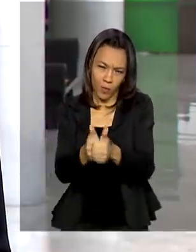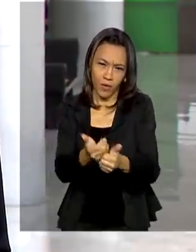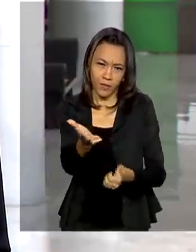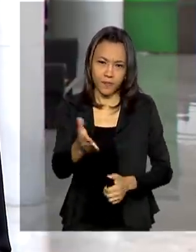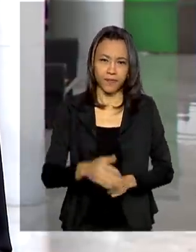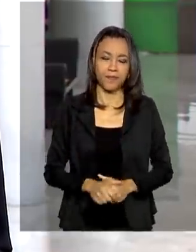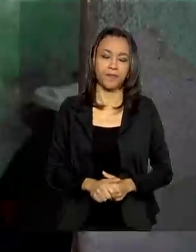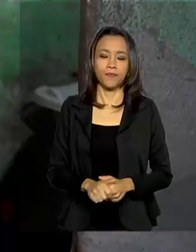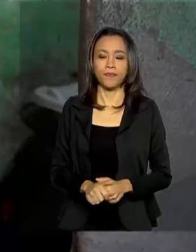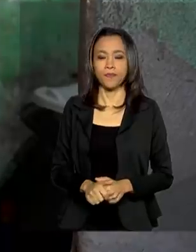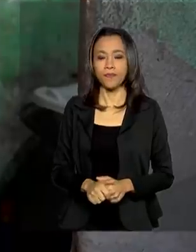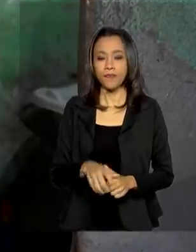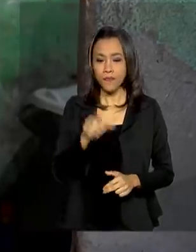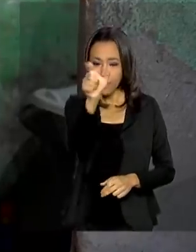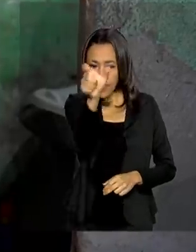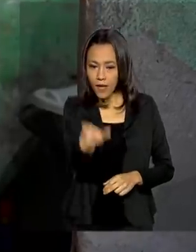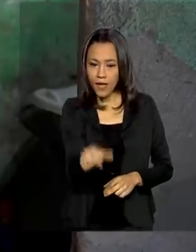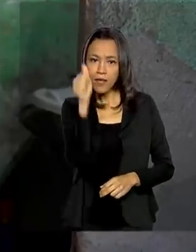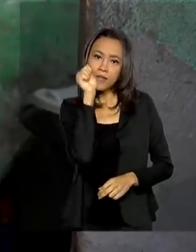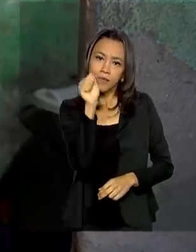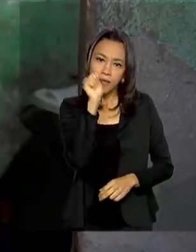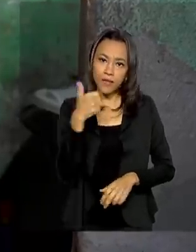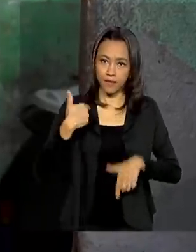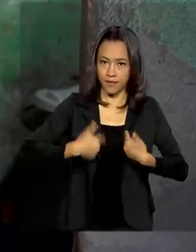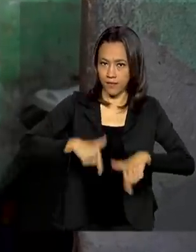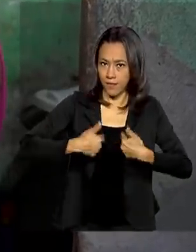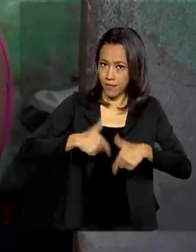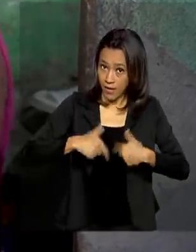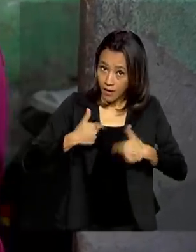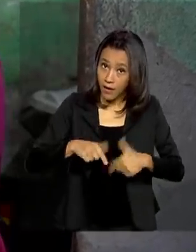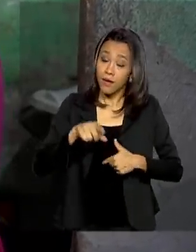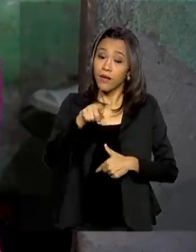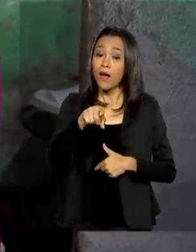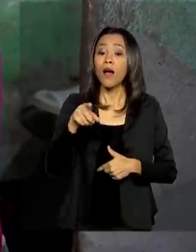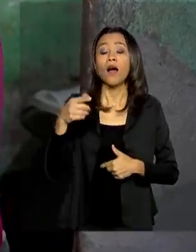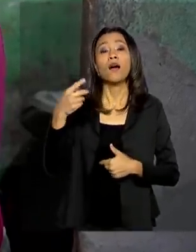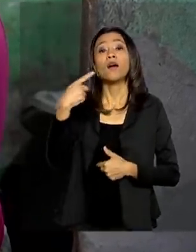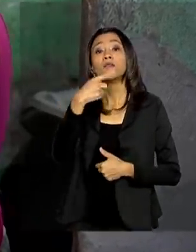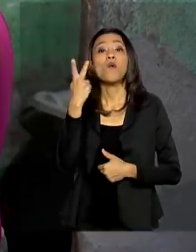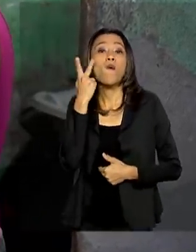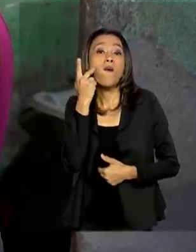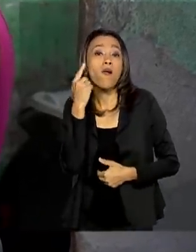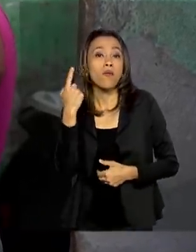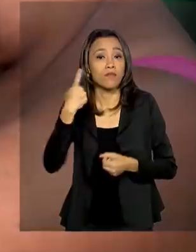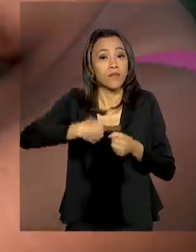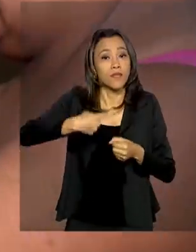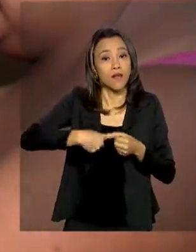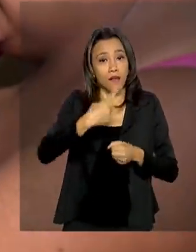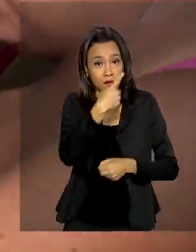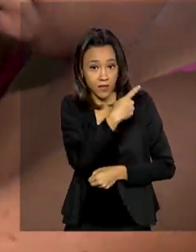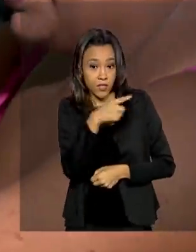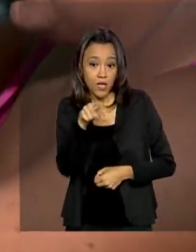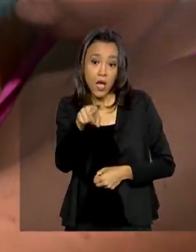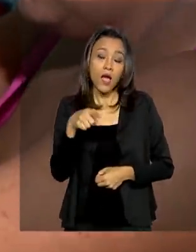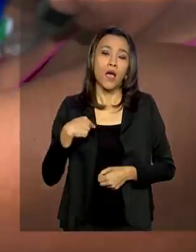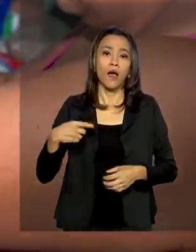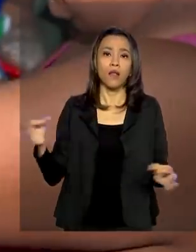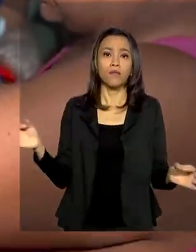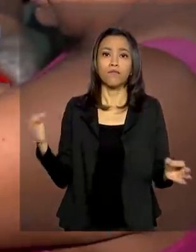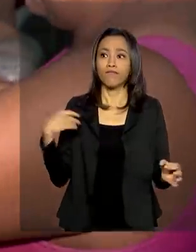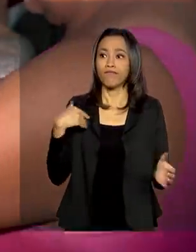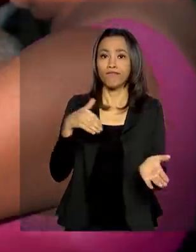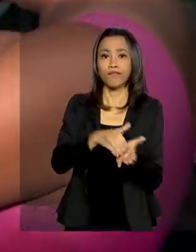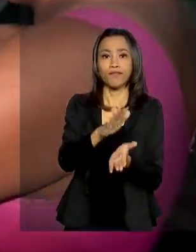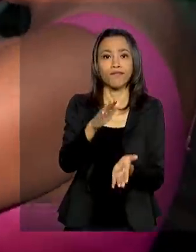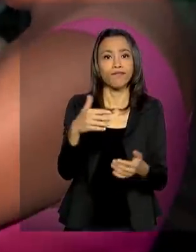A diarista Maria Conceição de Sobral, no Ceará, ficou sem trabalho após as medidas de